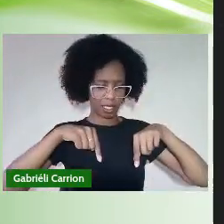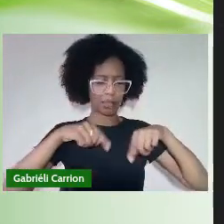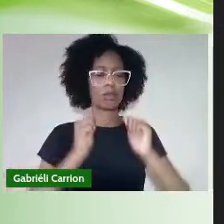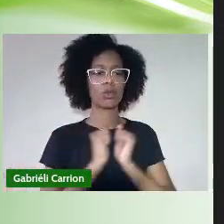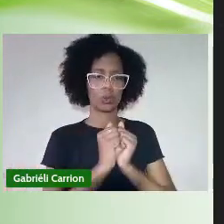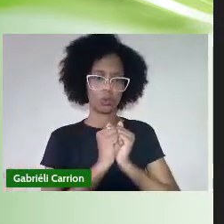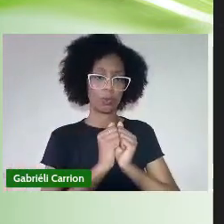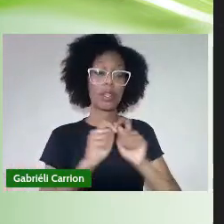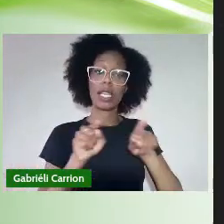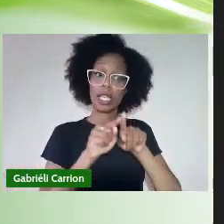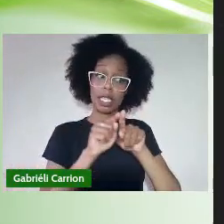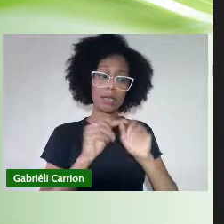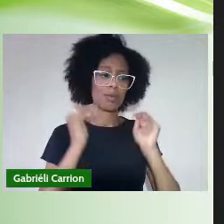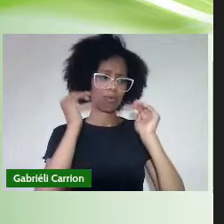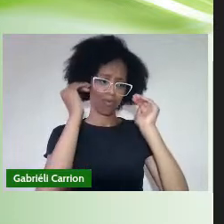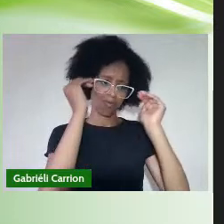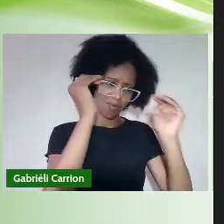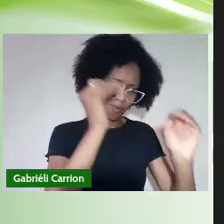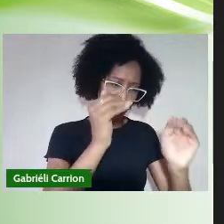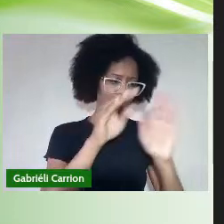princípios do ofício de mestre